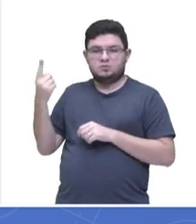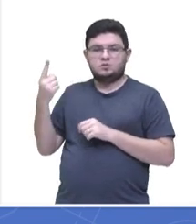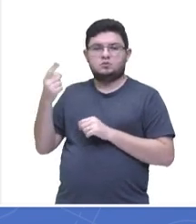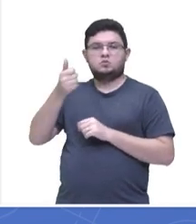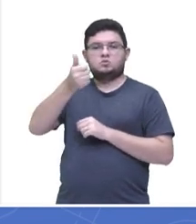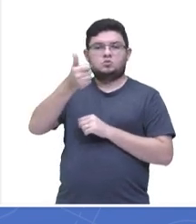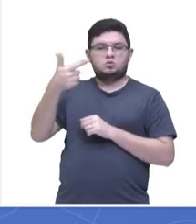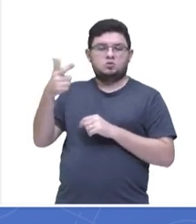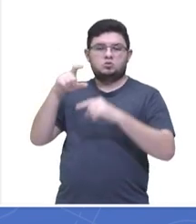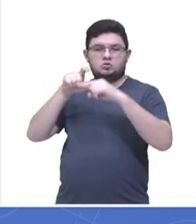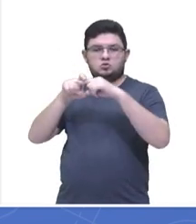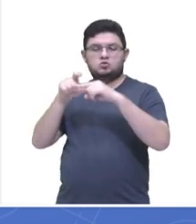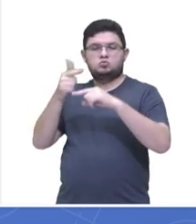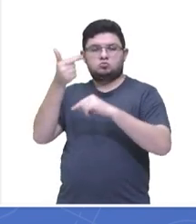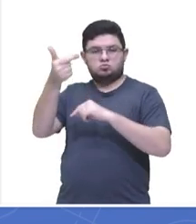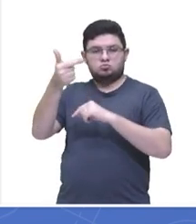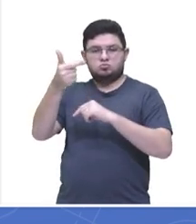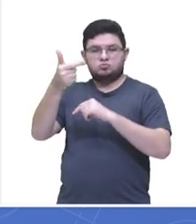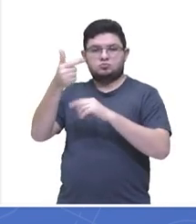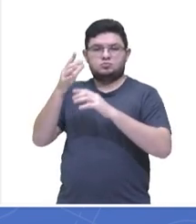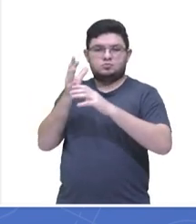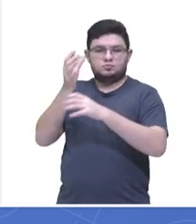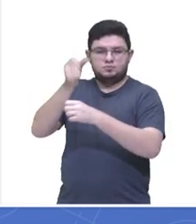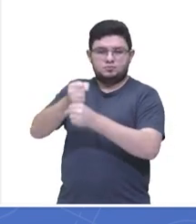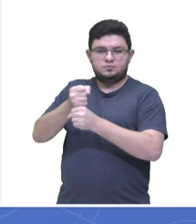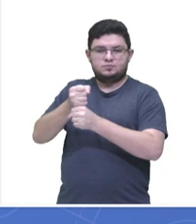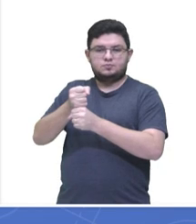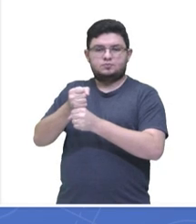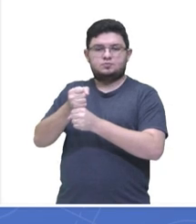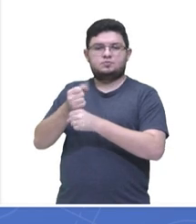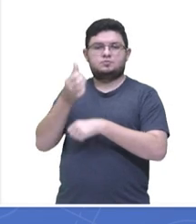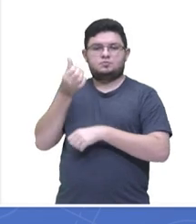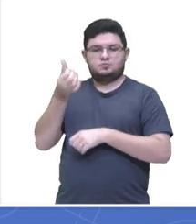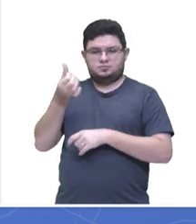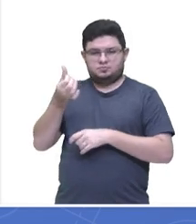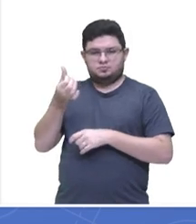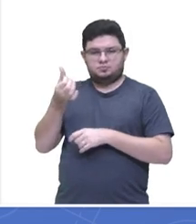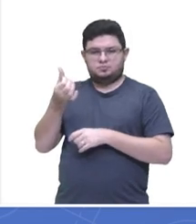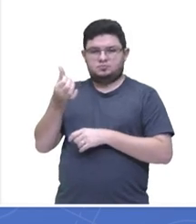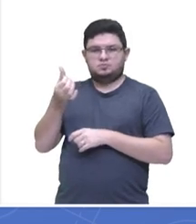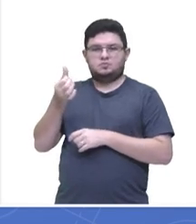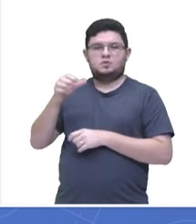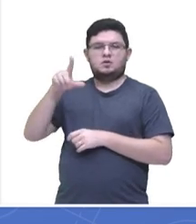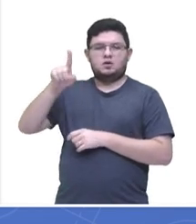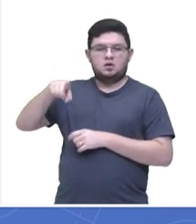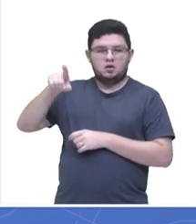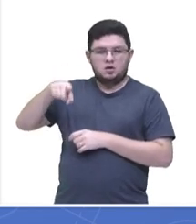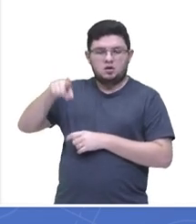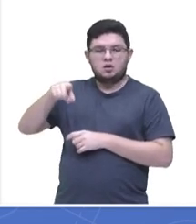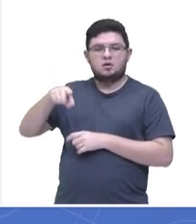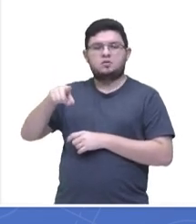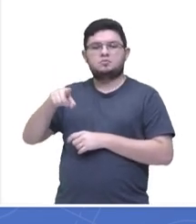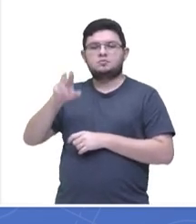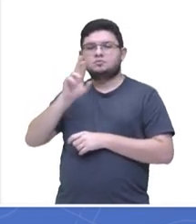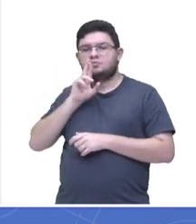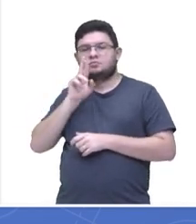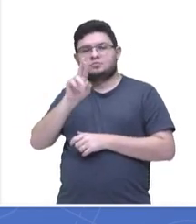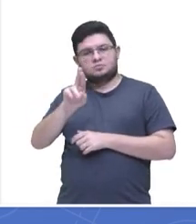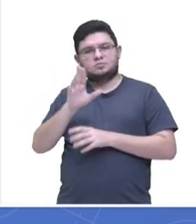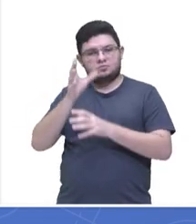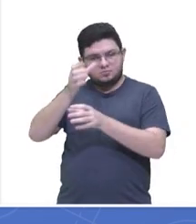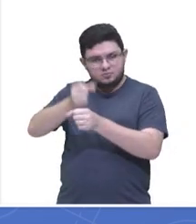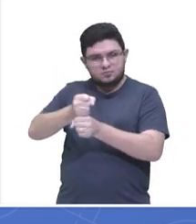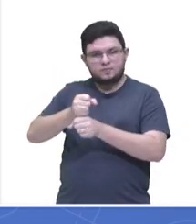12 dividido por 2 é igual a 6, que é justamente a nossa mediana.